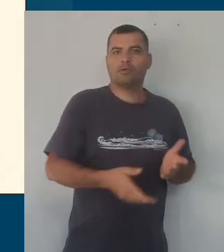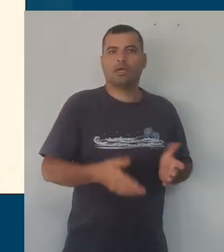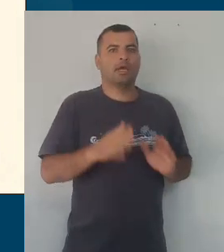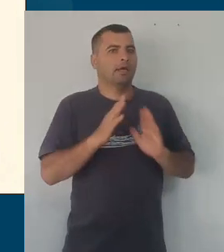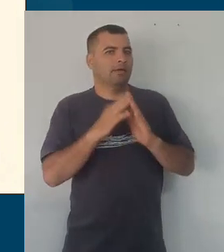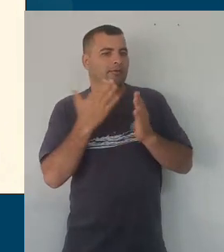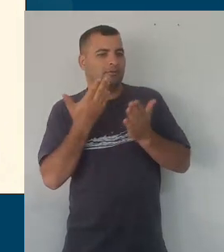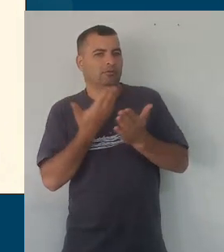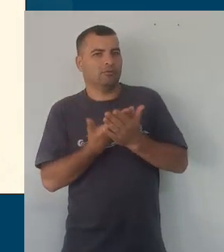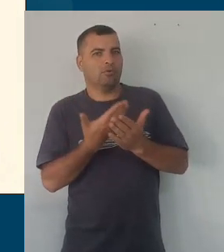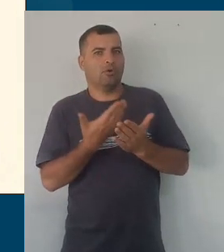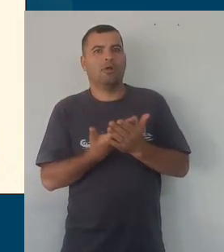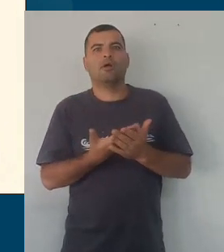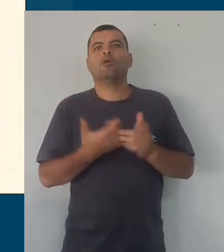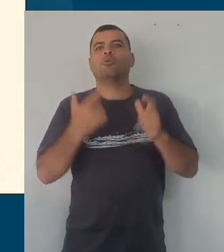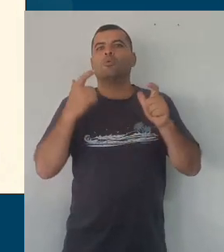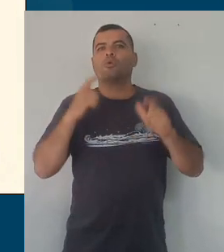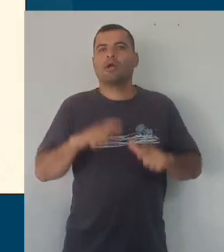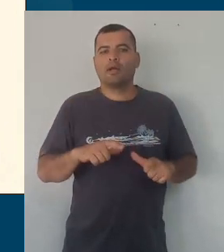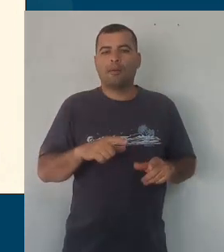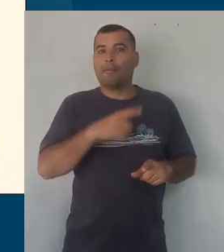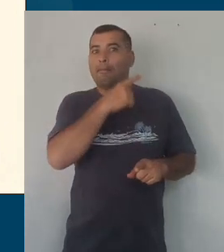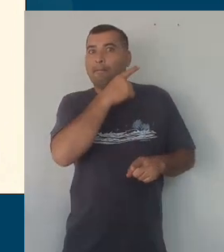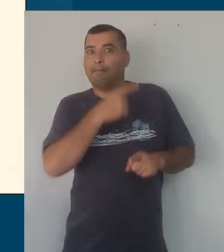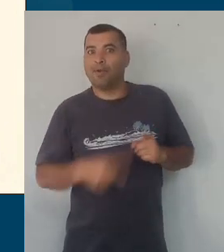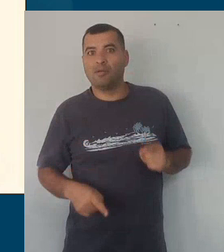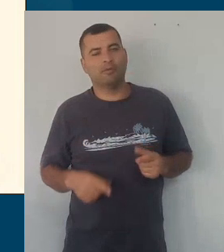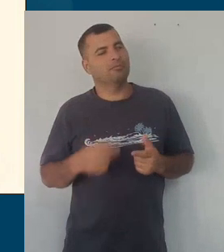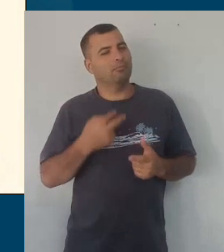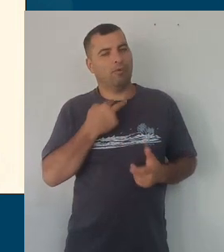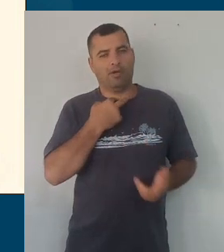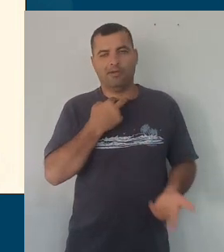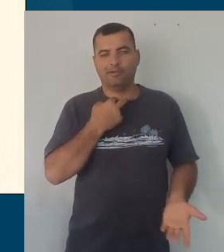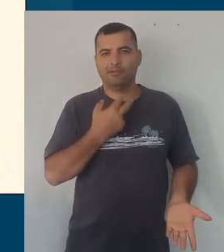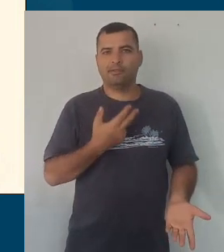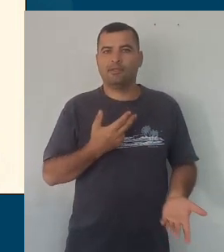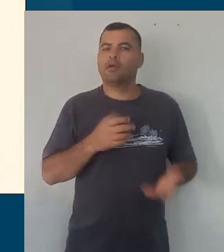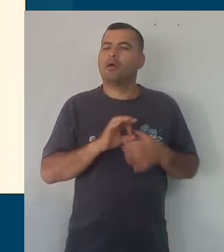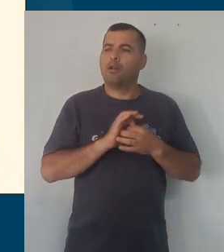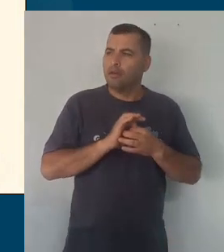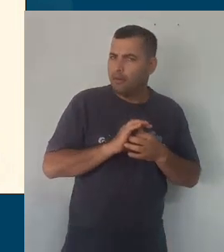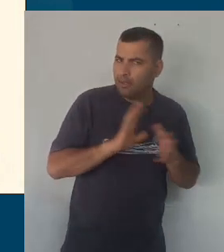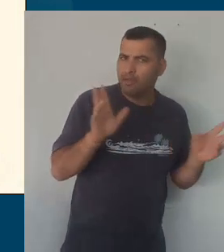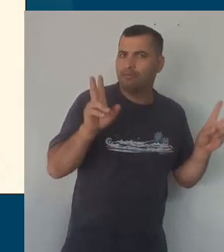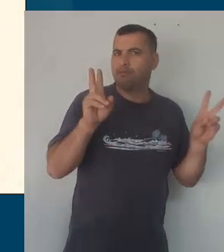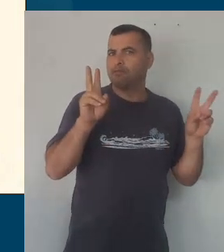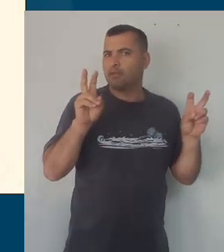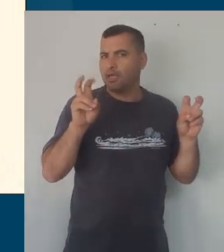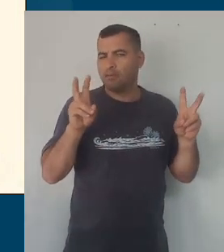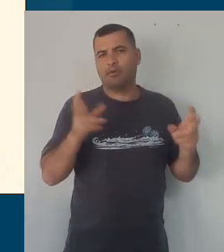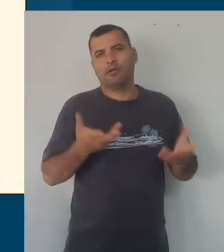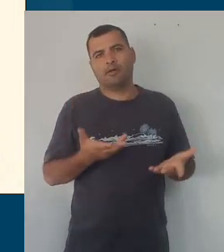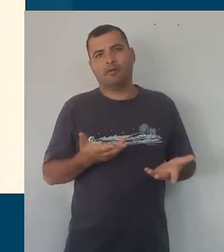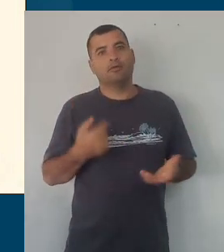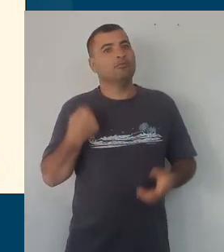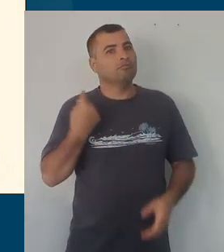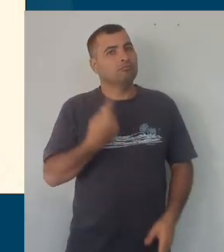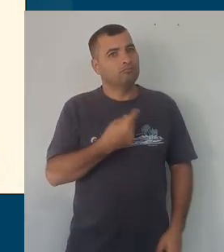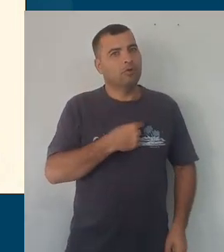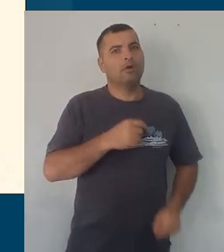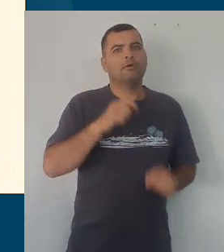escola não pode ser lugar em que se proíba qualquer assunto. O que nós temos que ter a competência,